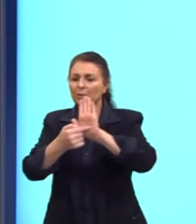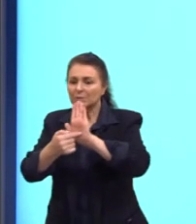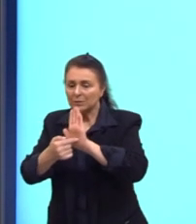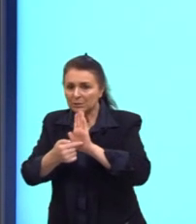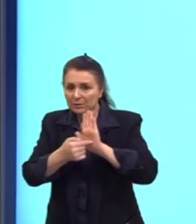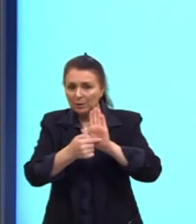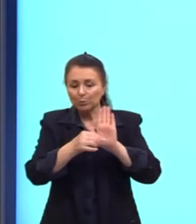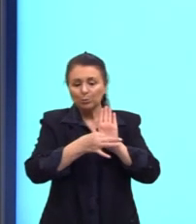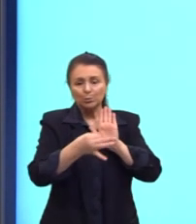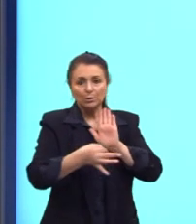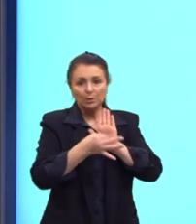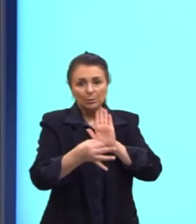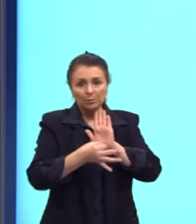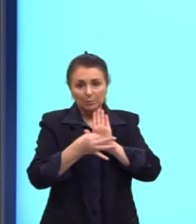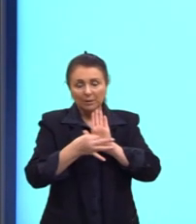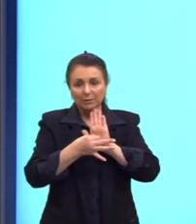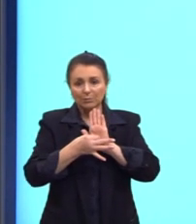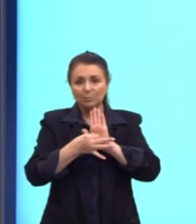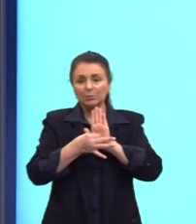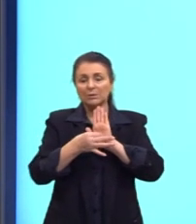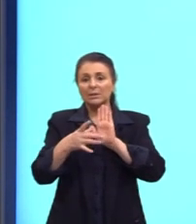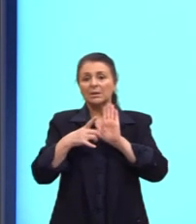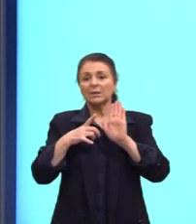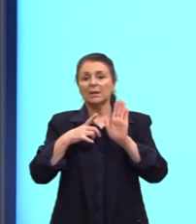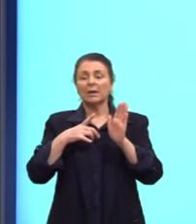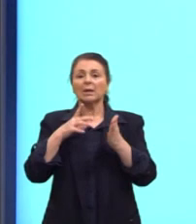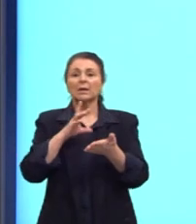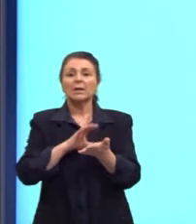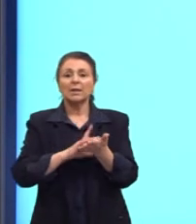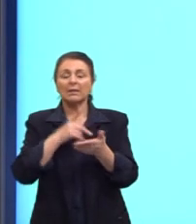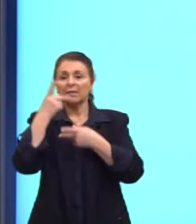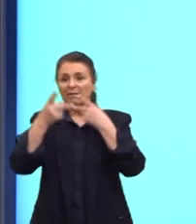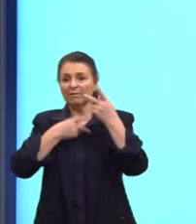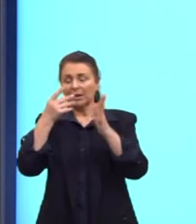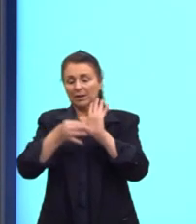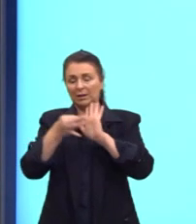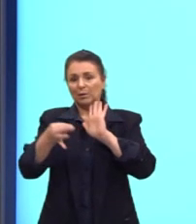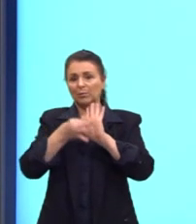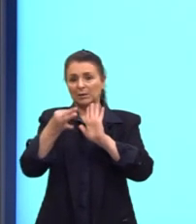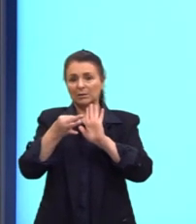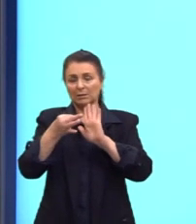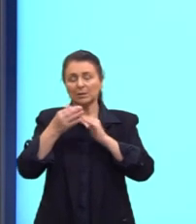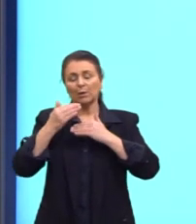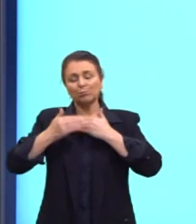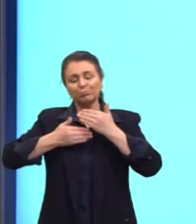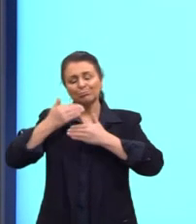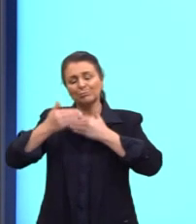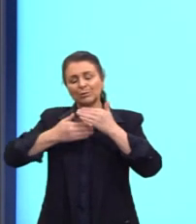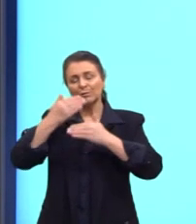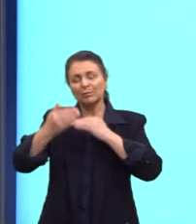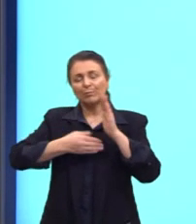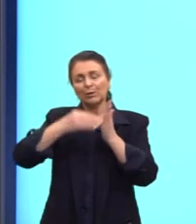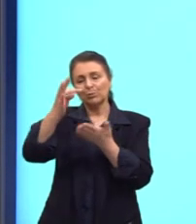argumentos que serão dispostos na dissertação e argumentação ao longo do texto.